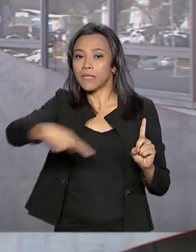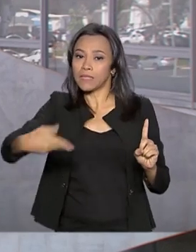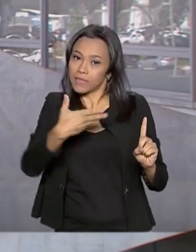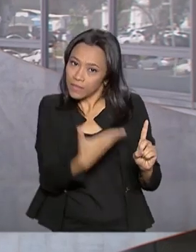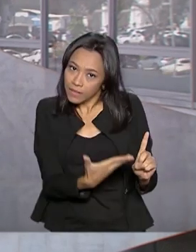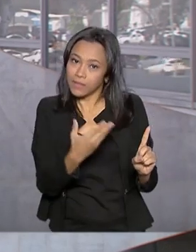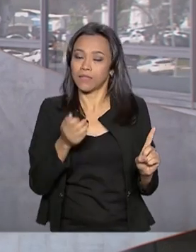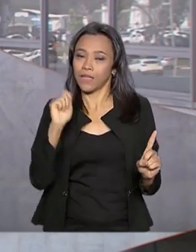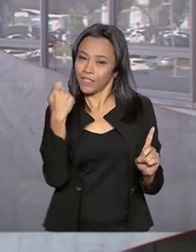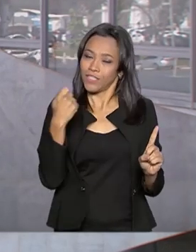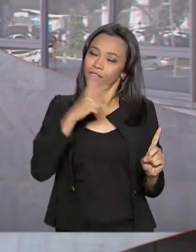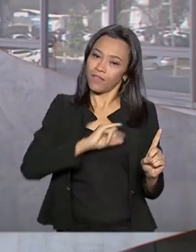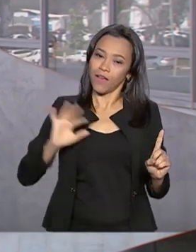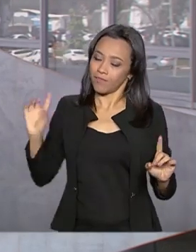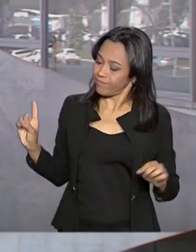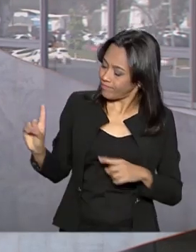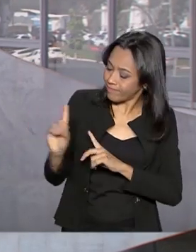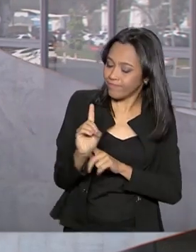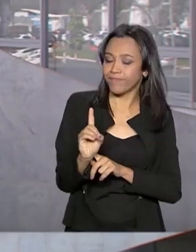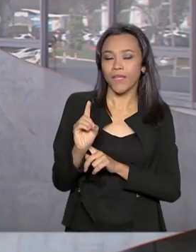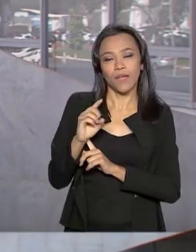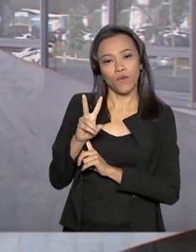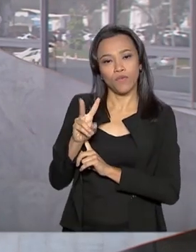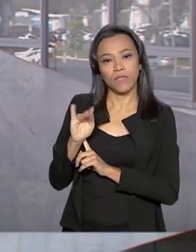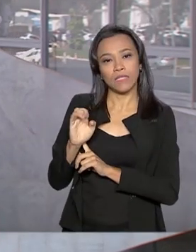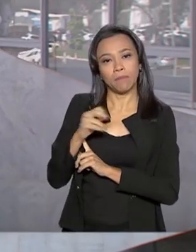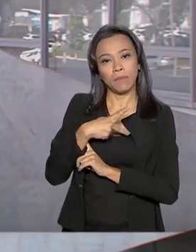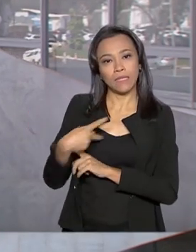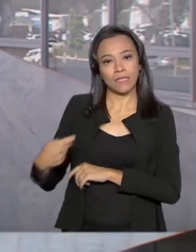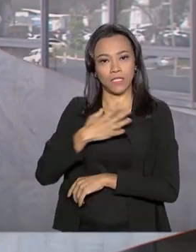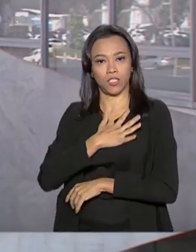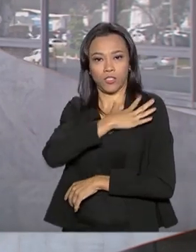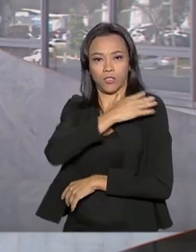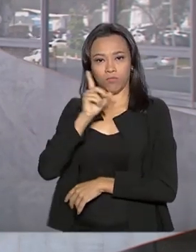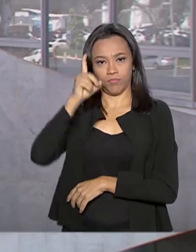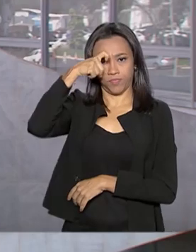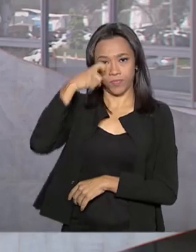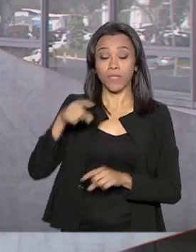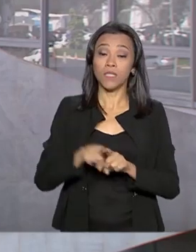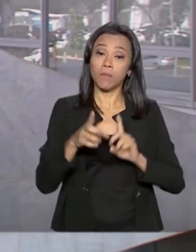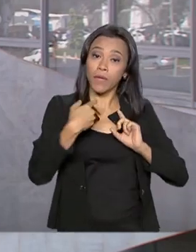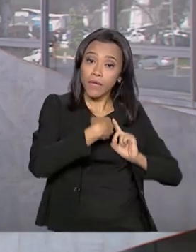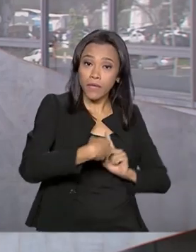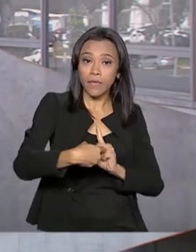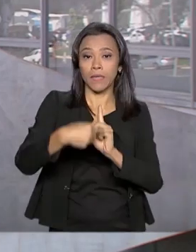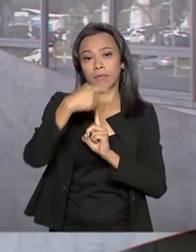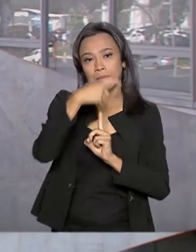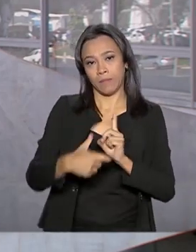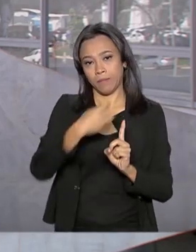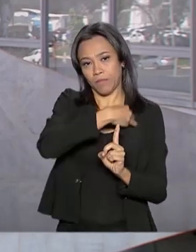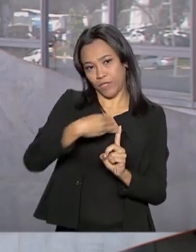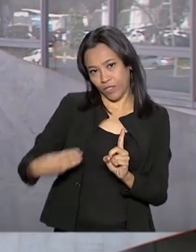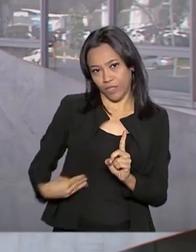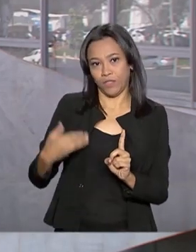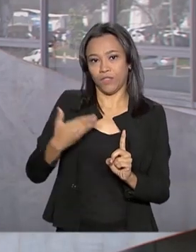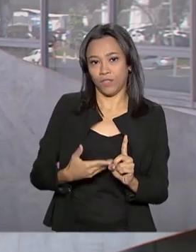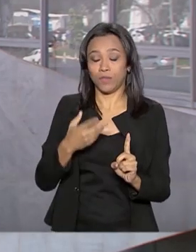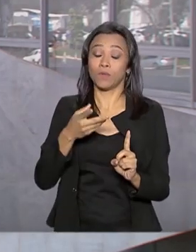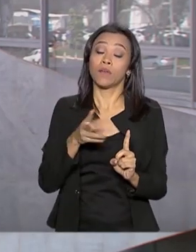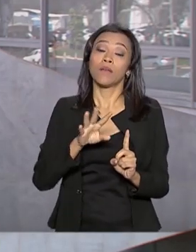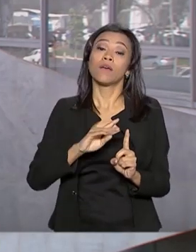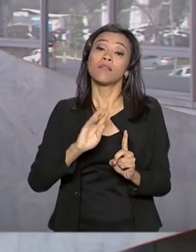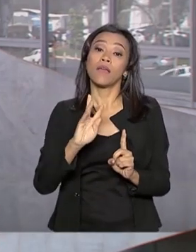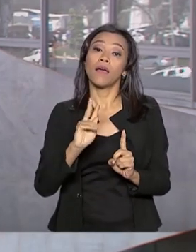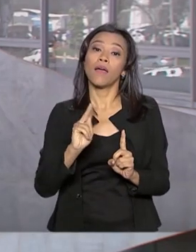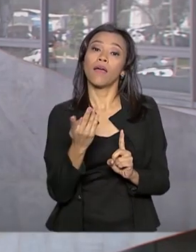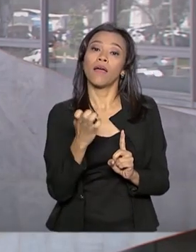recebida pelo nosso vice-presidente Hamilton Mourão e pelo ministro das Relações Exteriores, Ernesto Araújo.